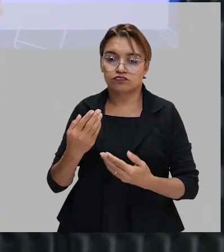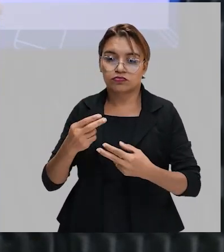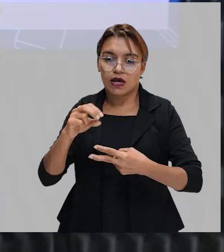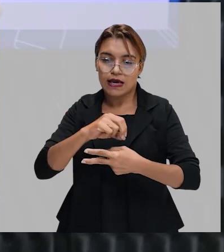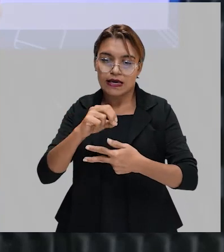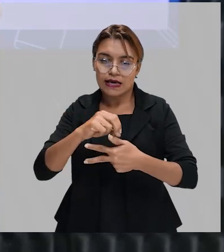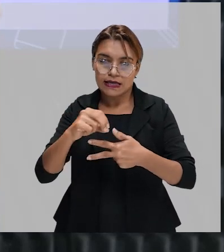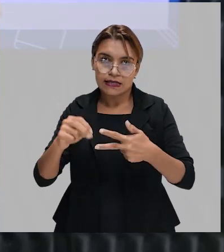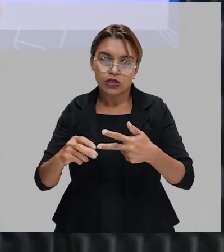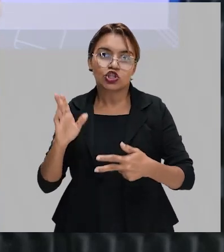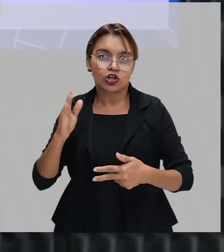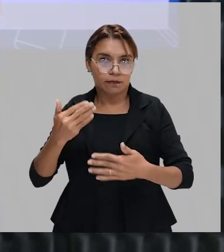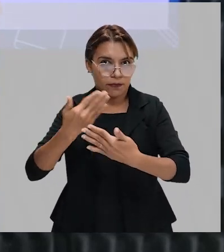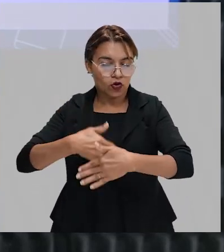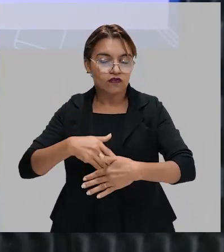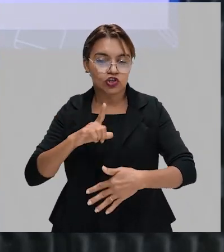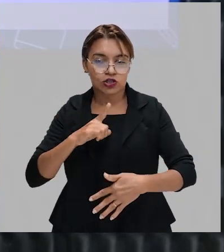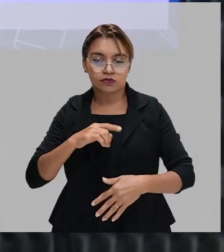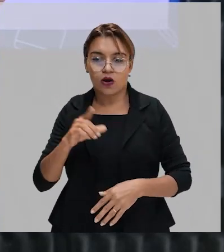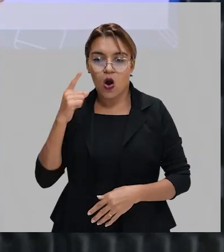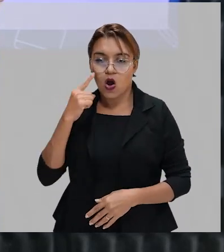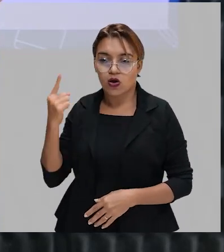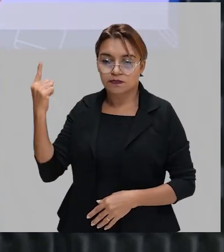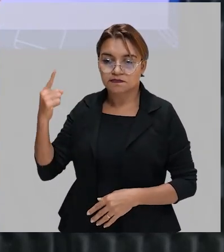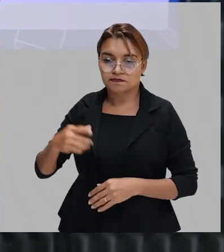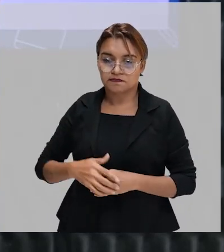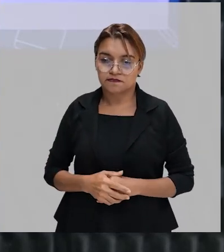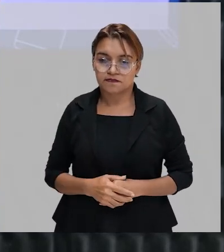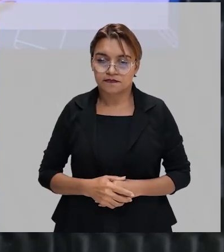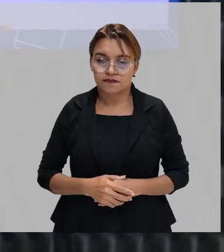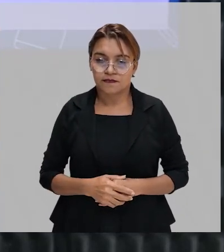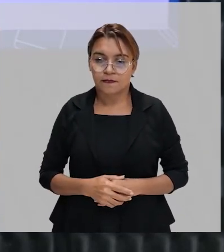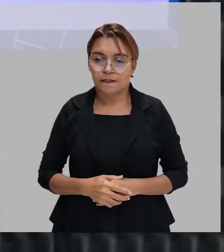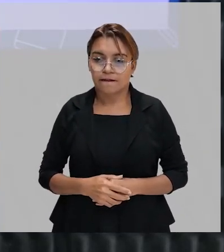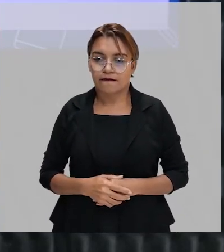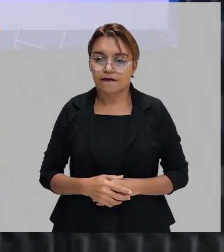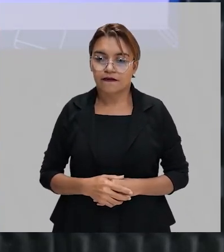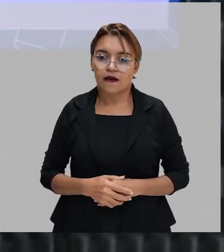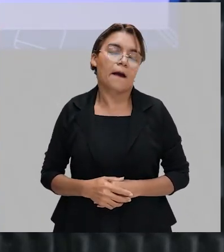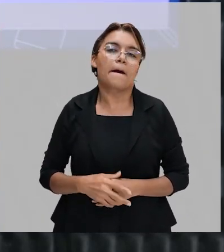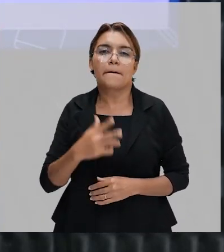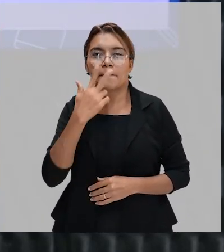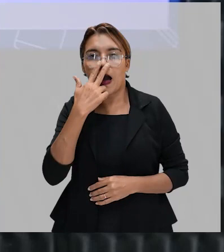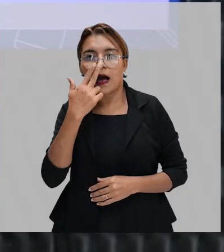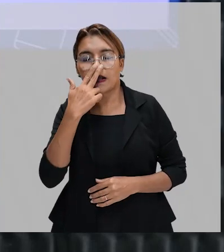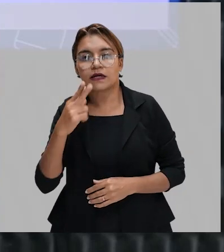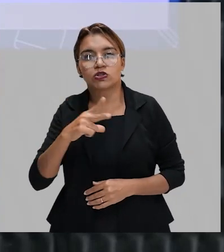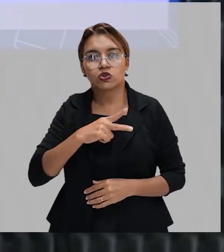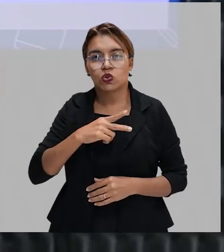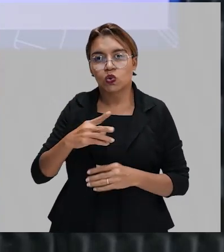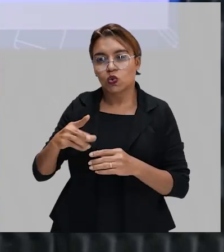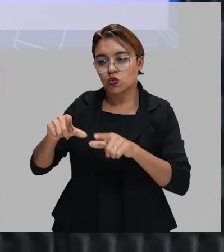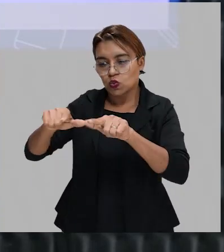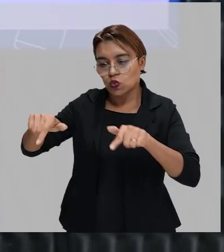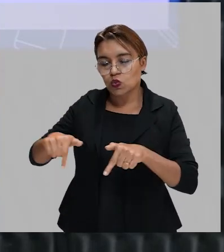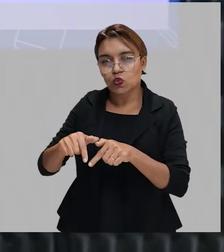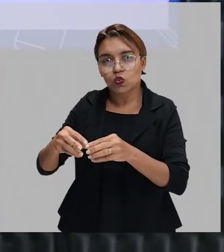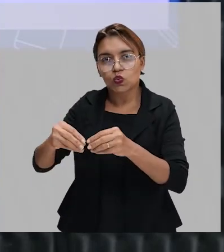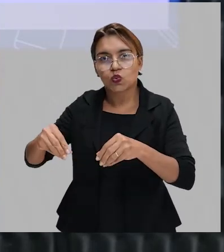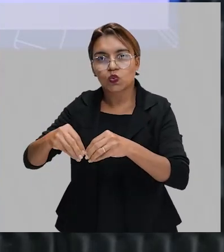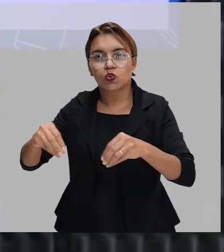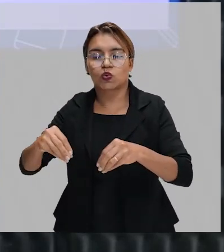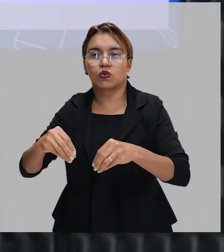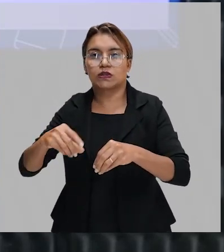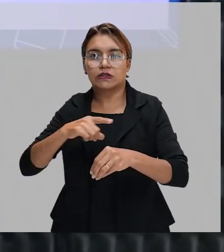Cabresto. O que é isso? Na época, o ruralismo, os donos de terra, aquelas pessoas